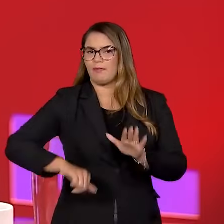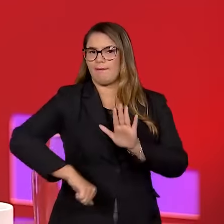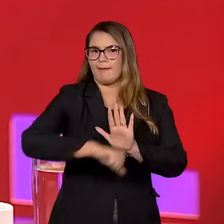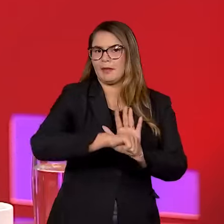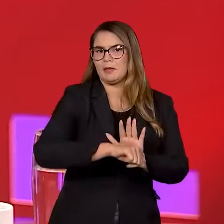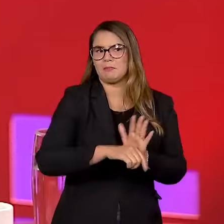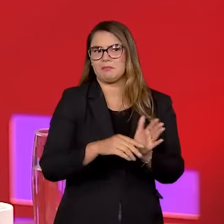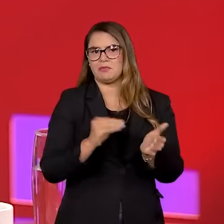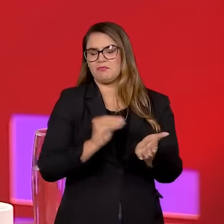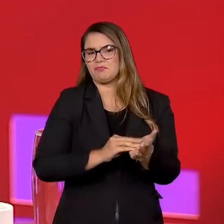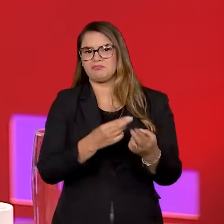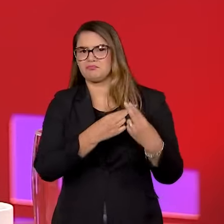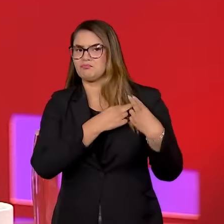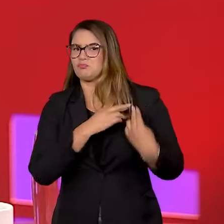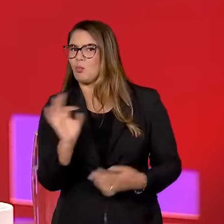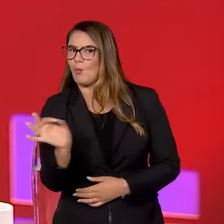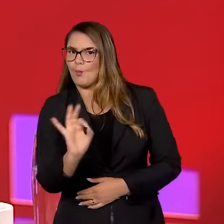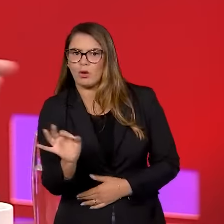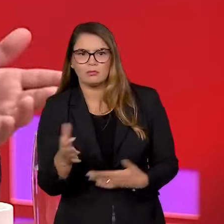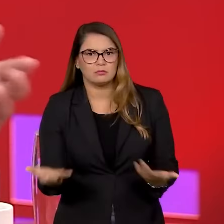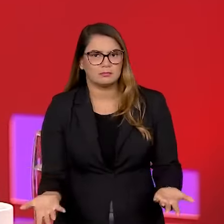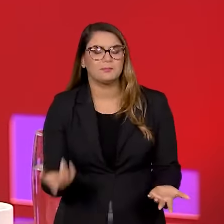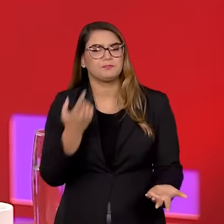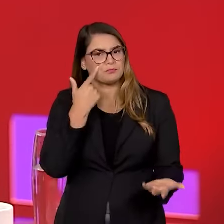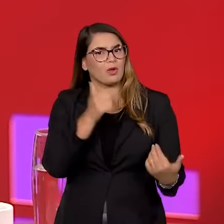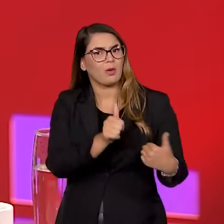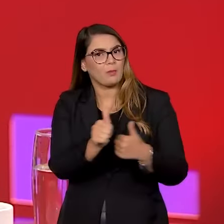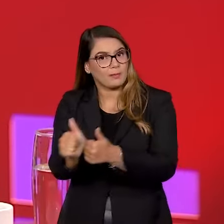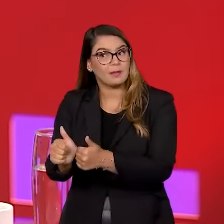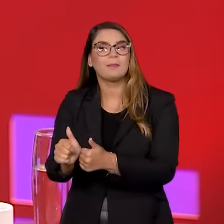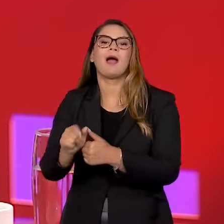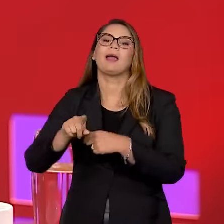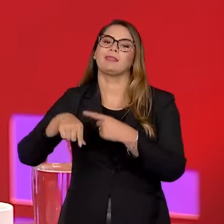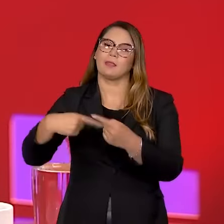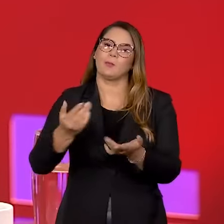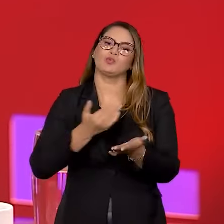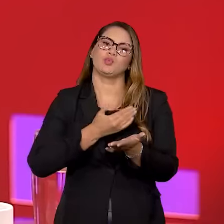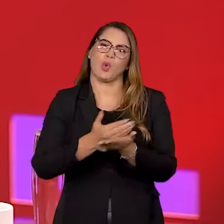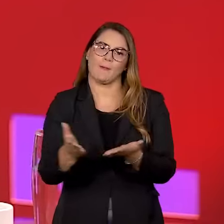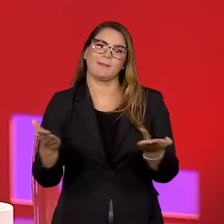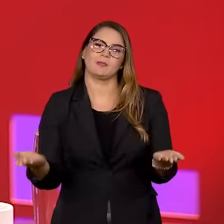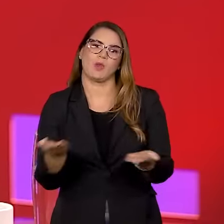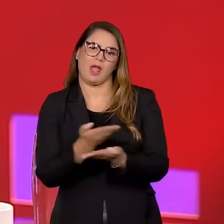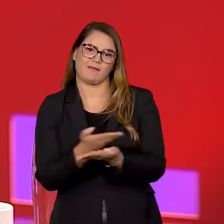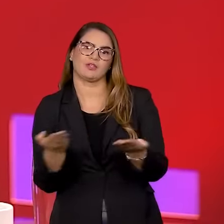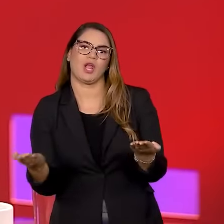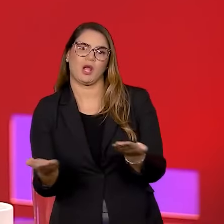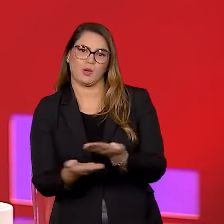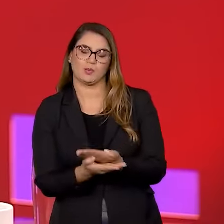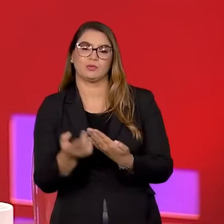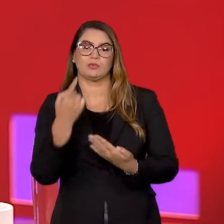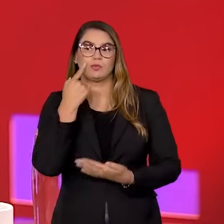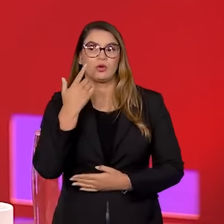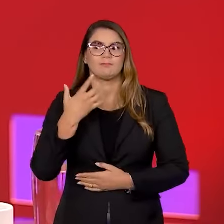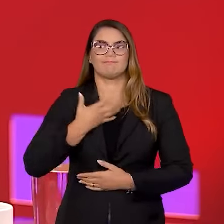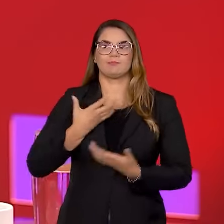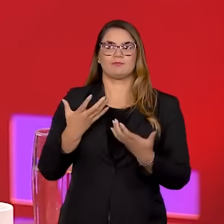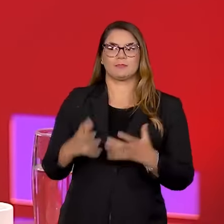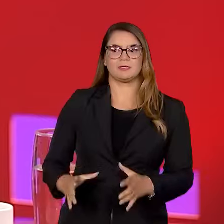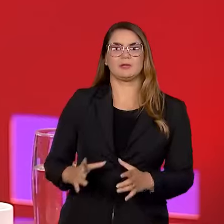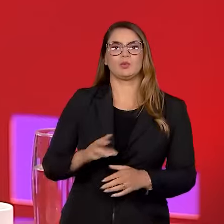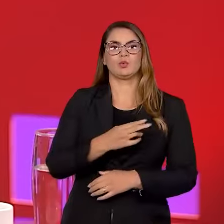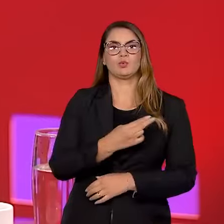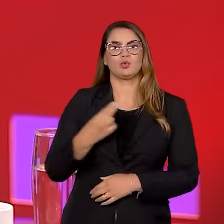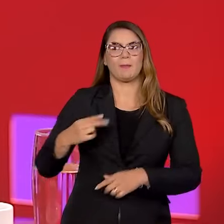que pudesse justificar e, partir daí, o início da Lava Jato, né? Então, desde sempre, gente denunciou os efeitos nefastos